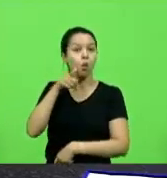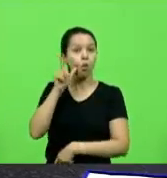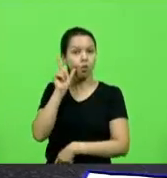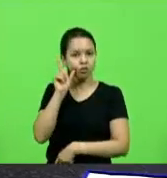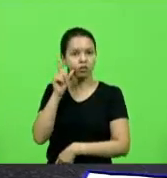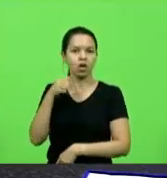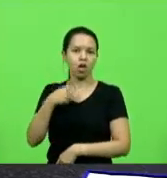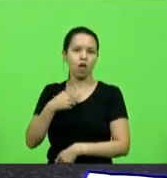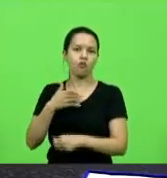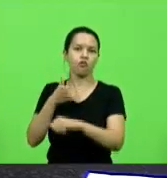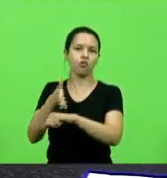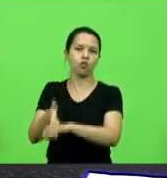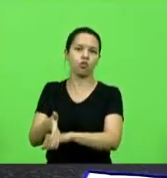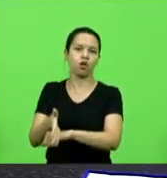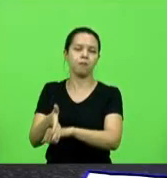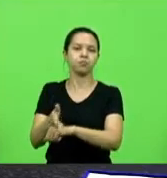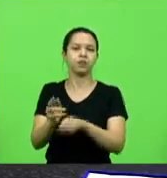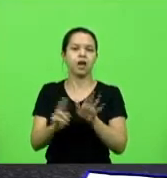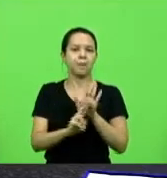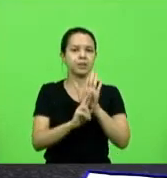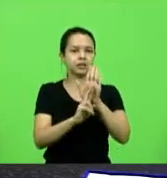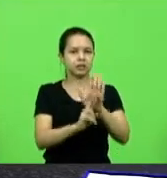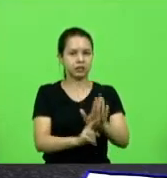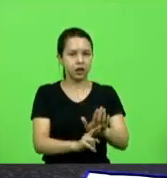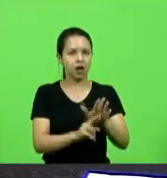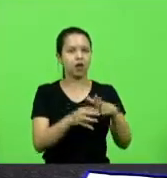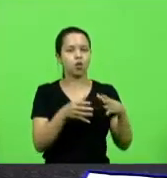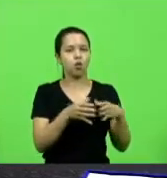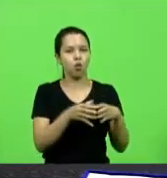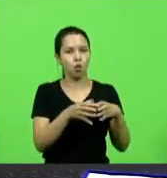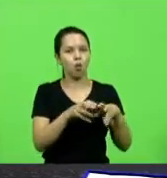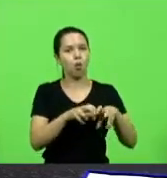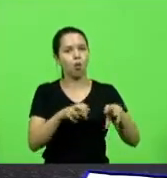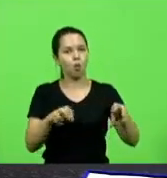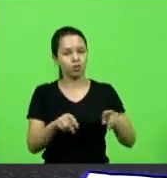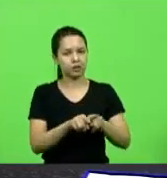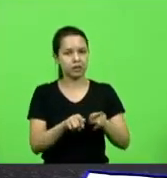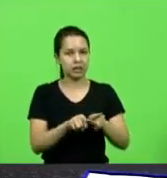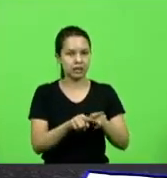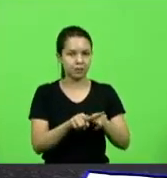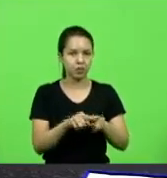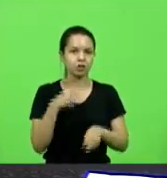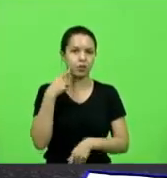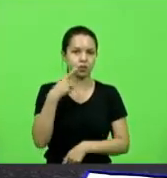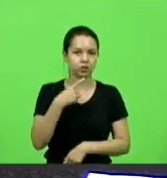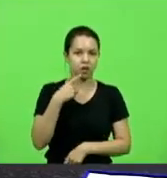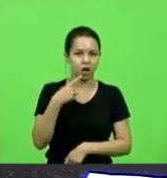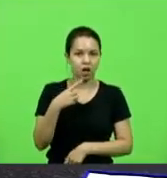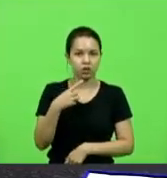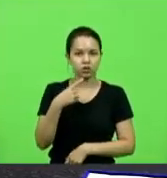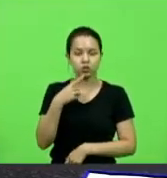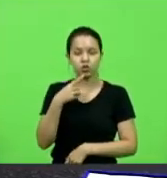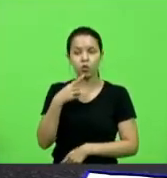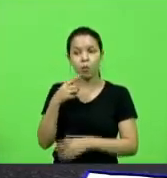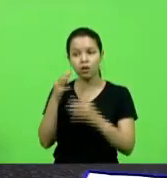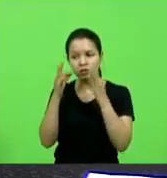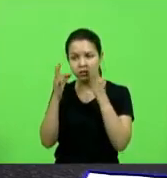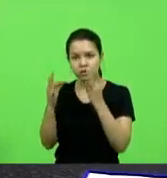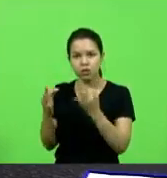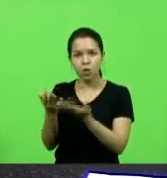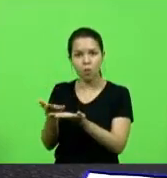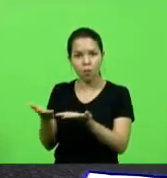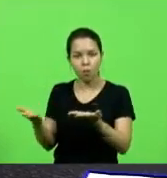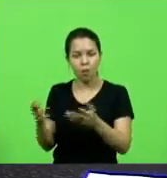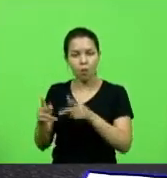representando a bancada e os representantes dos deputados também do nosso partido para ouvir esses moradores o movimento